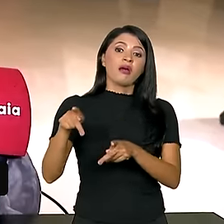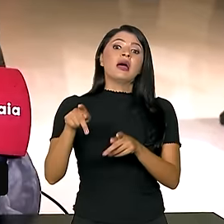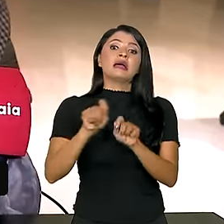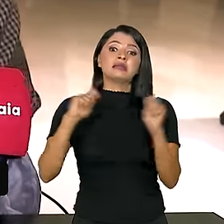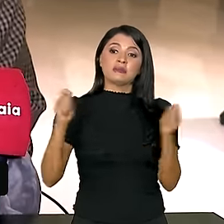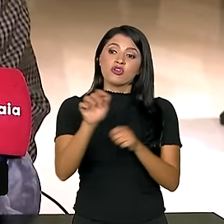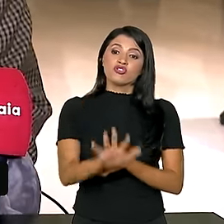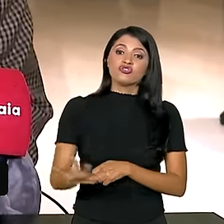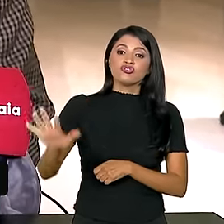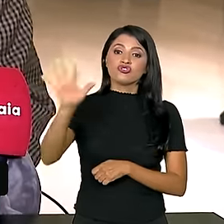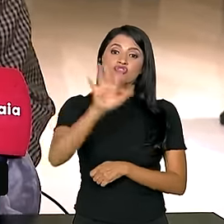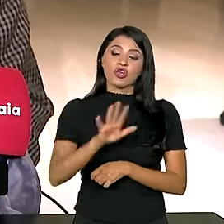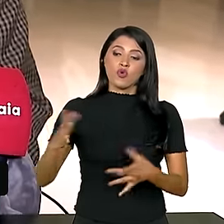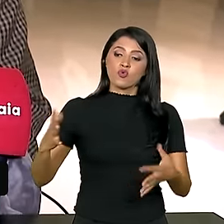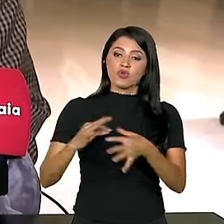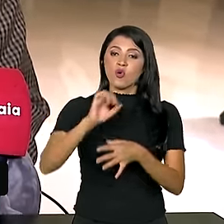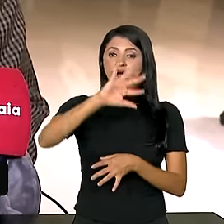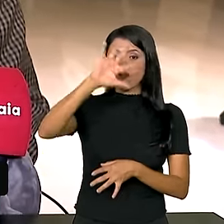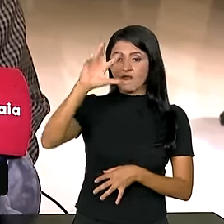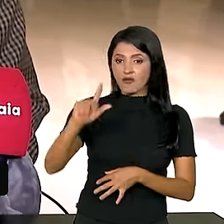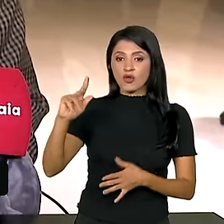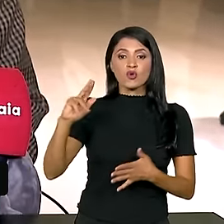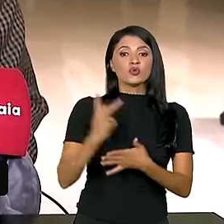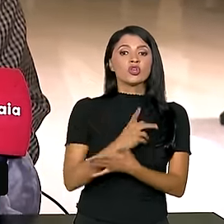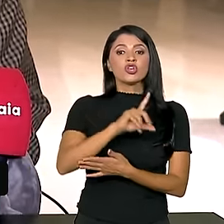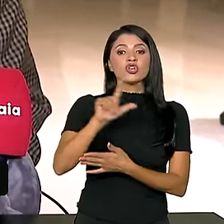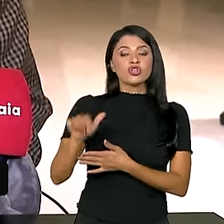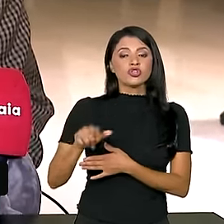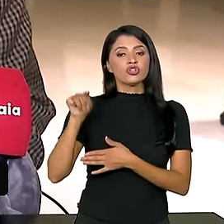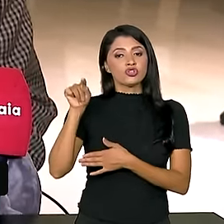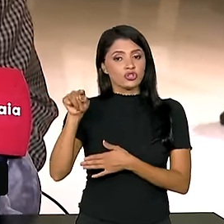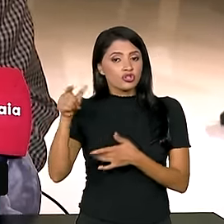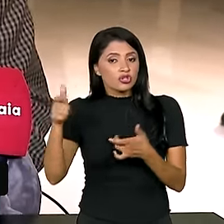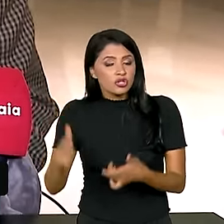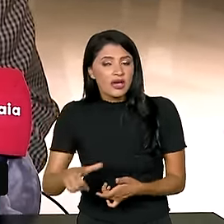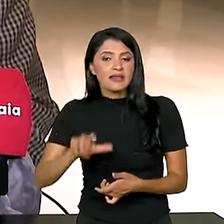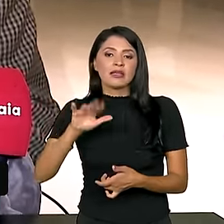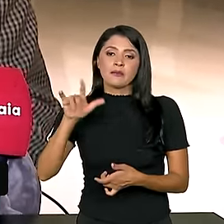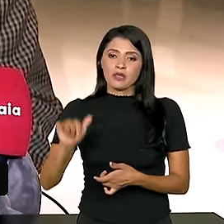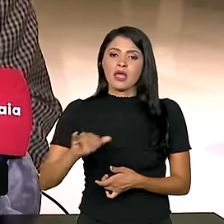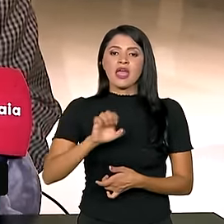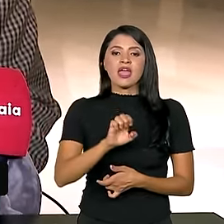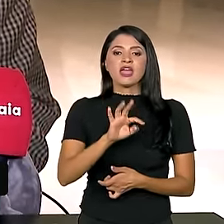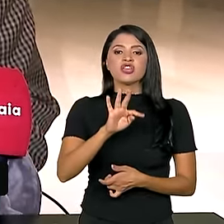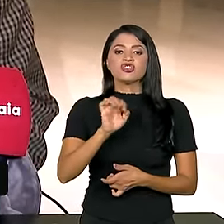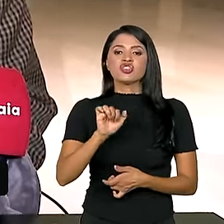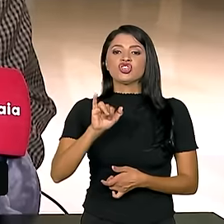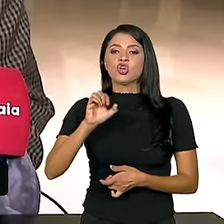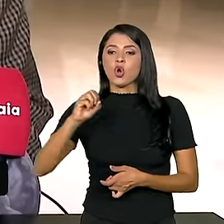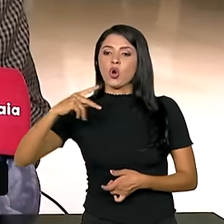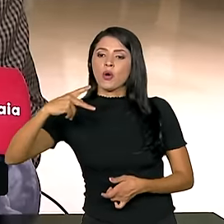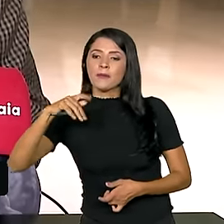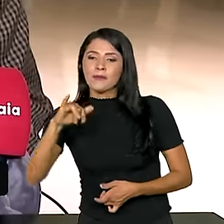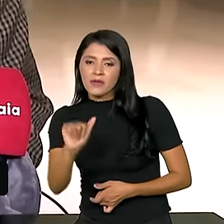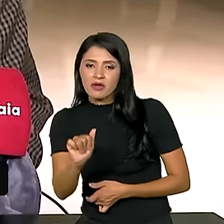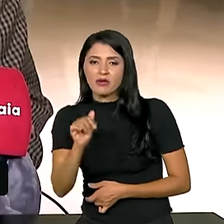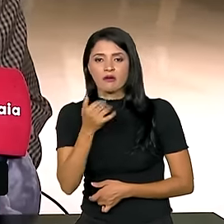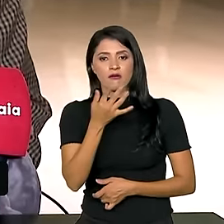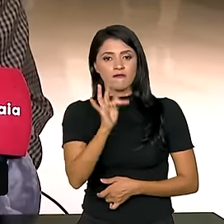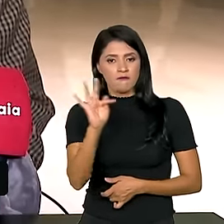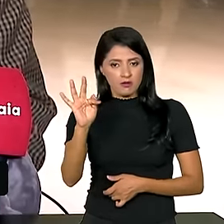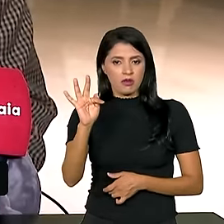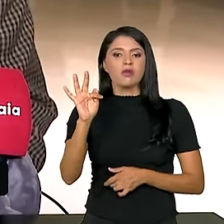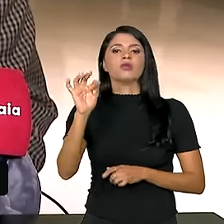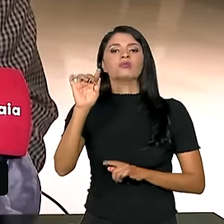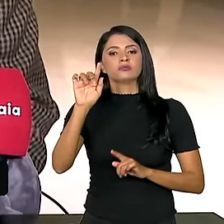da União Africana, que se realizará em Addis Abeba, na Etiópia, em fevereiro desse ano, do próximo